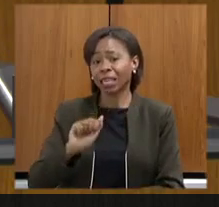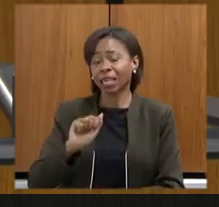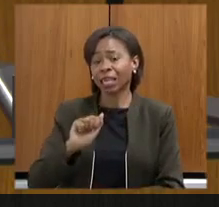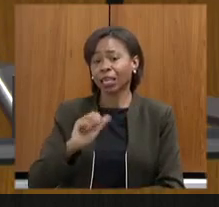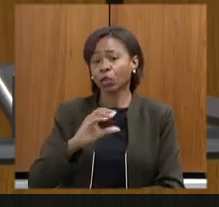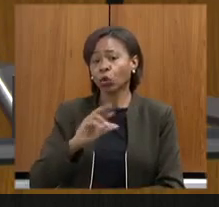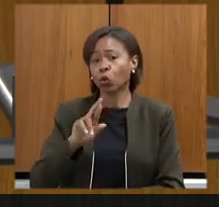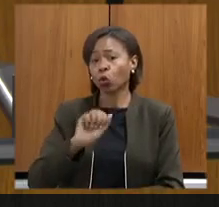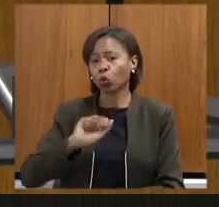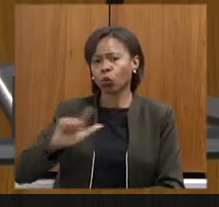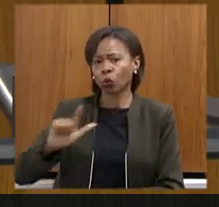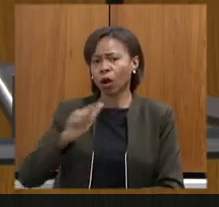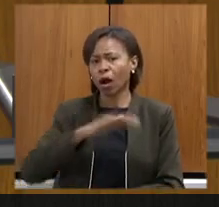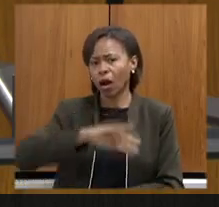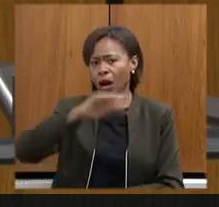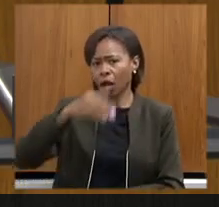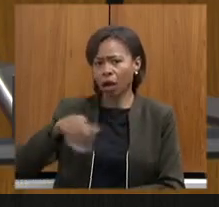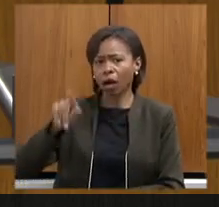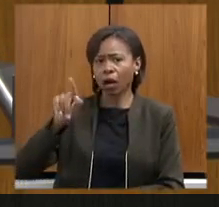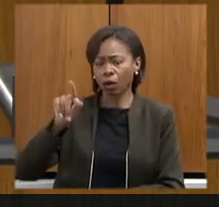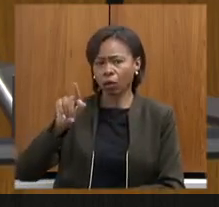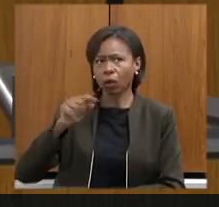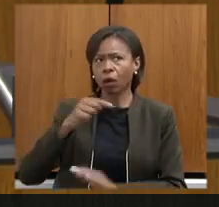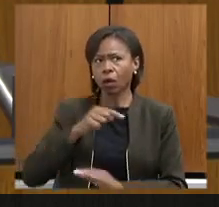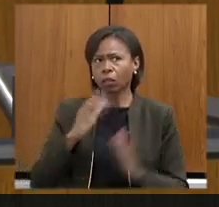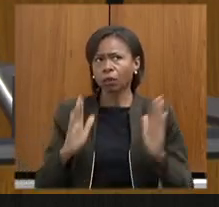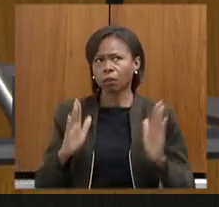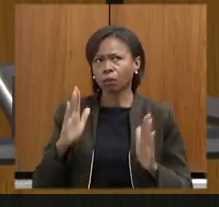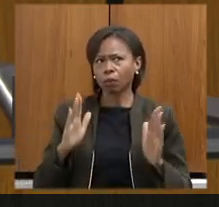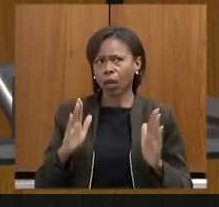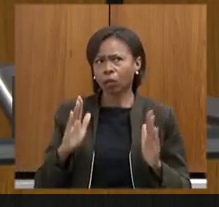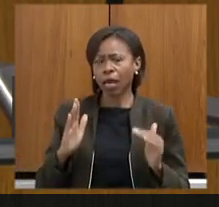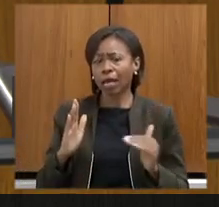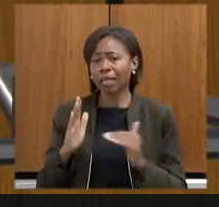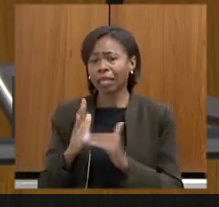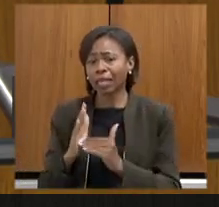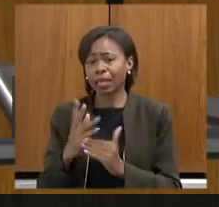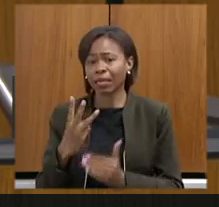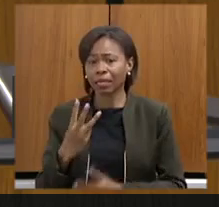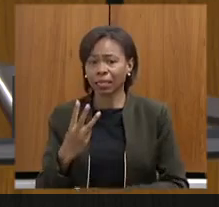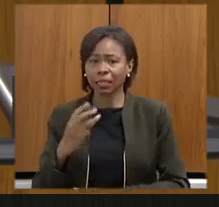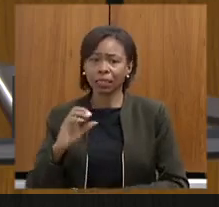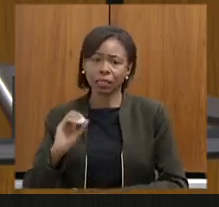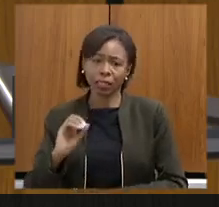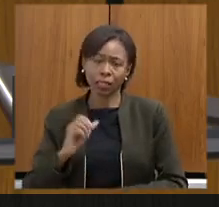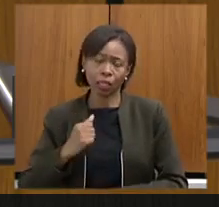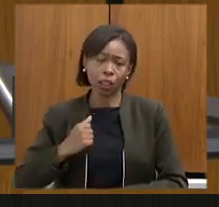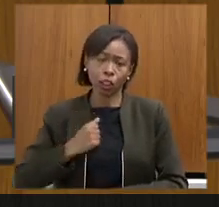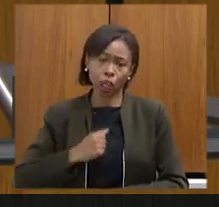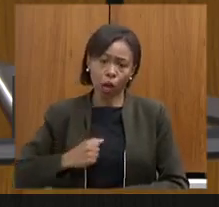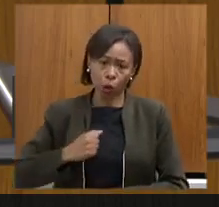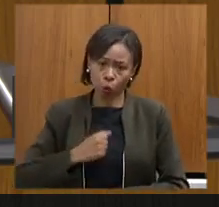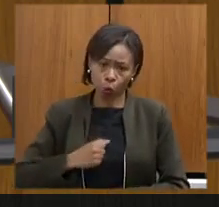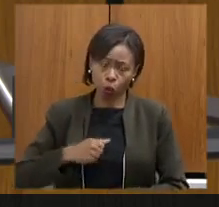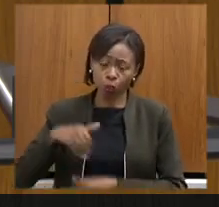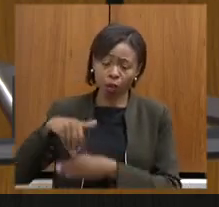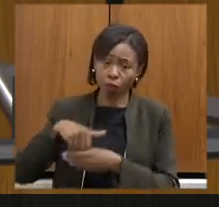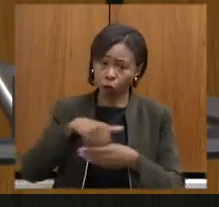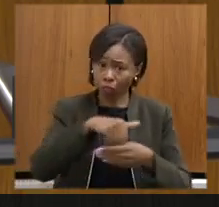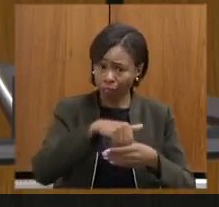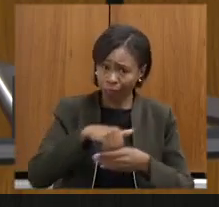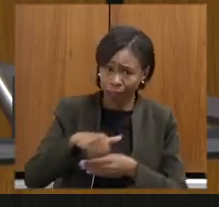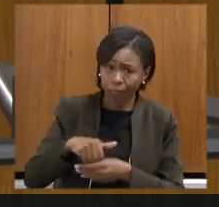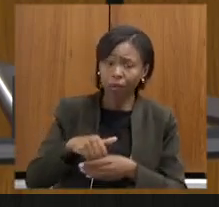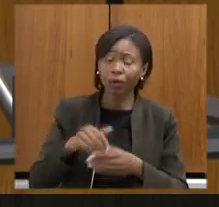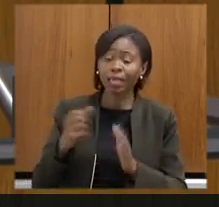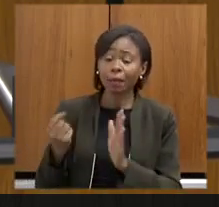prazo ter sido aditado, é agora, 30 de agosto, para a votação do dossiê e o tombamento